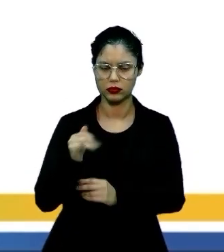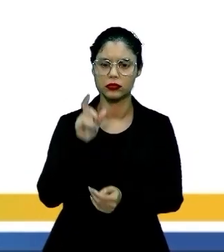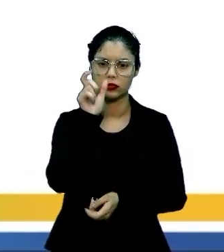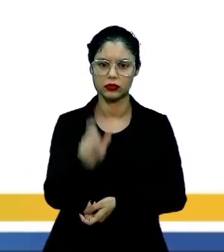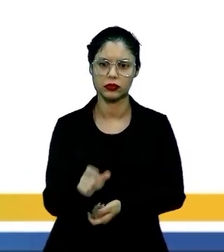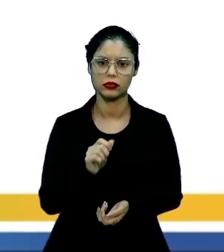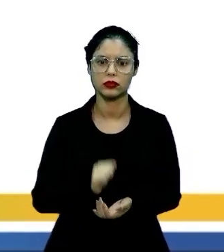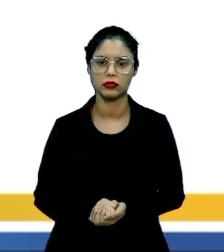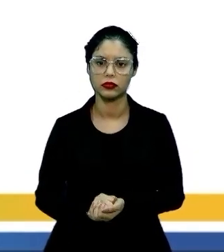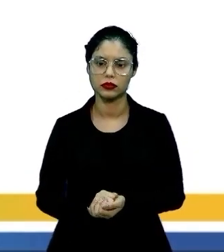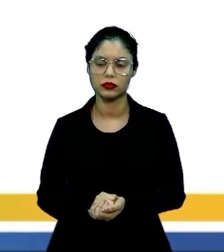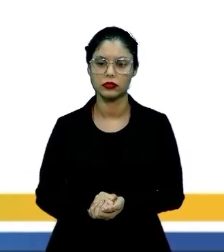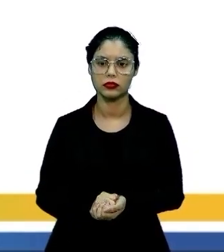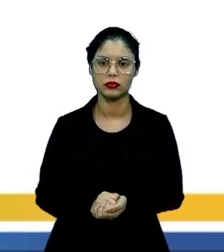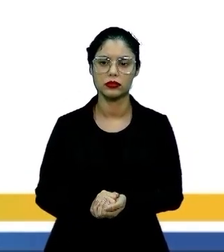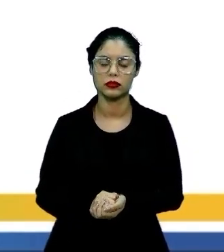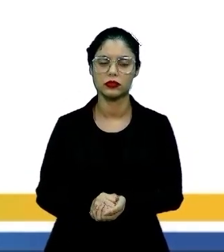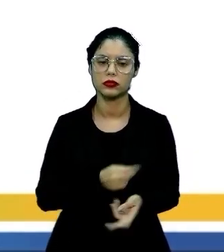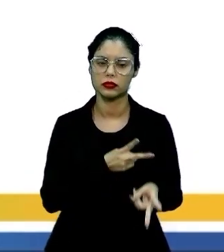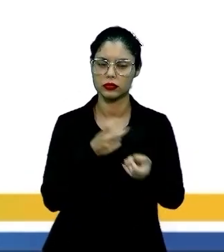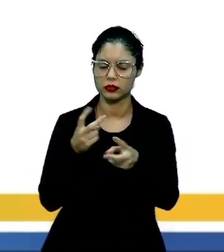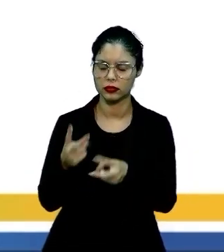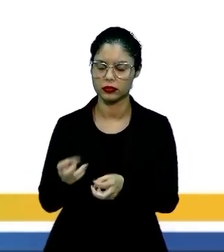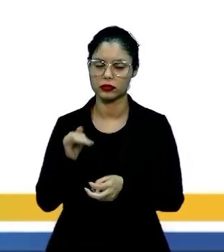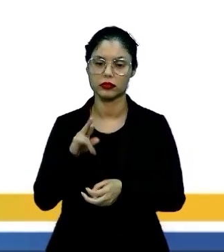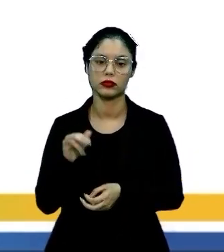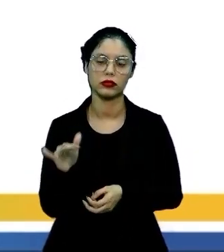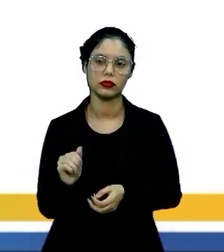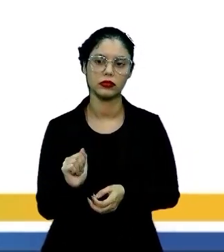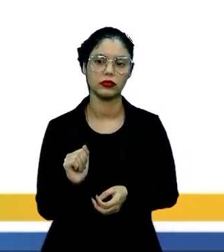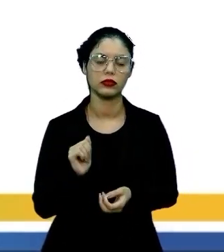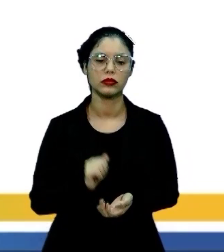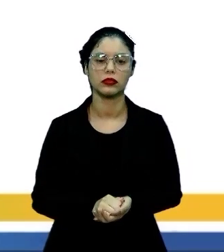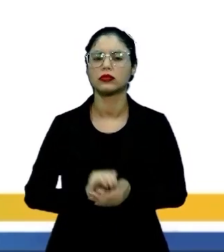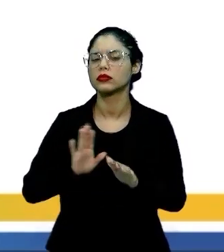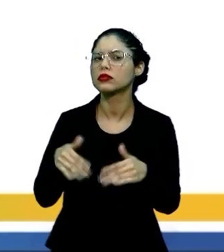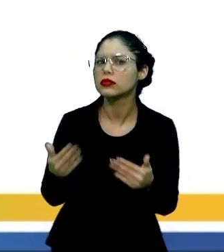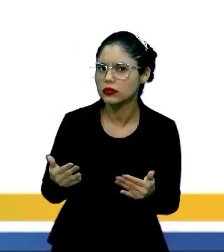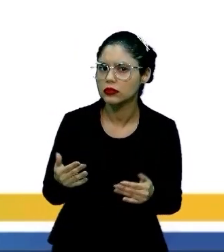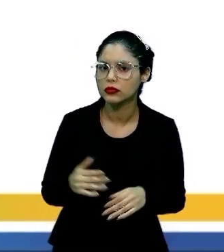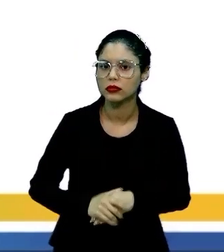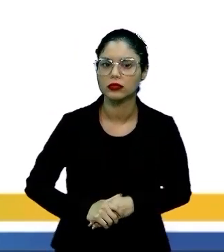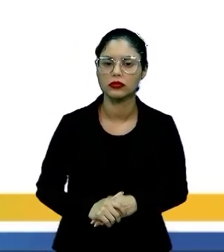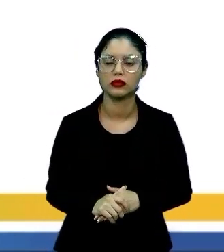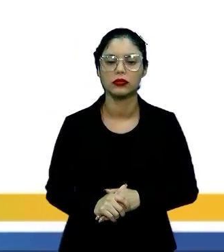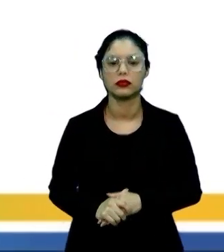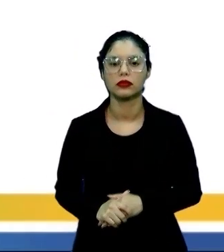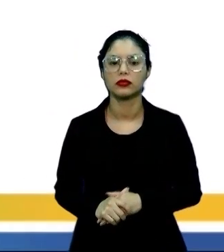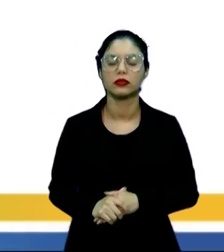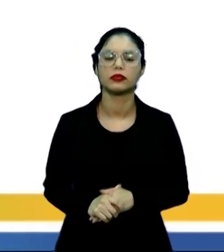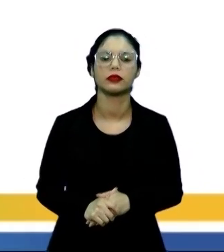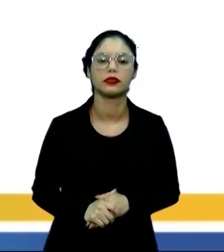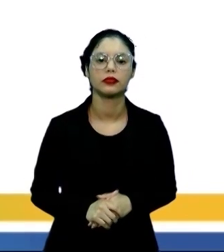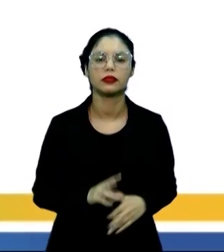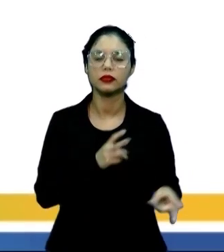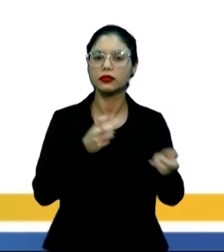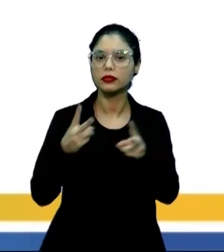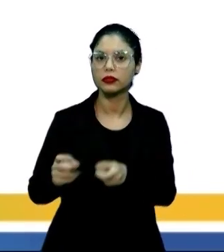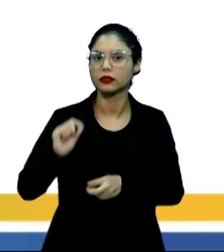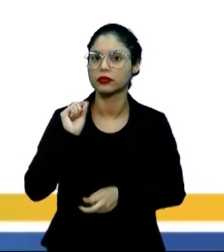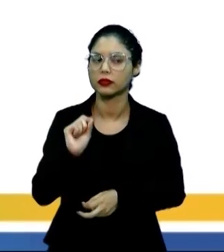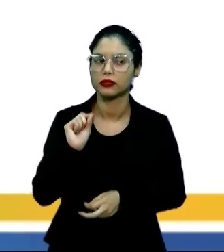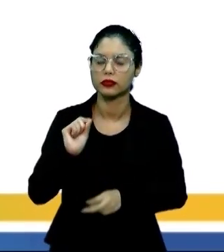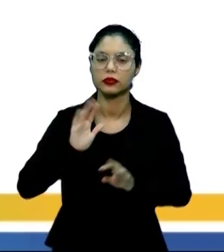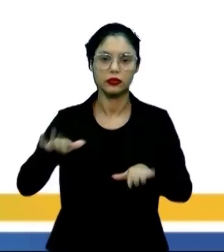narrador-personagem de Braz Cubas, refina a percepção irônica ao... observa que a gente quer achar aí